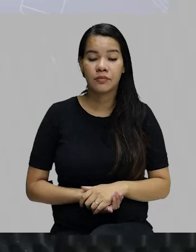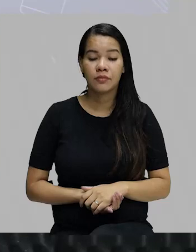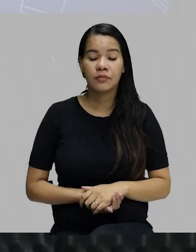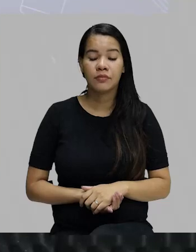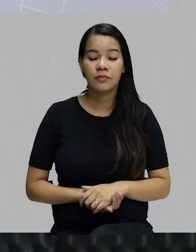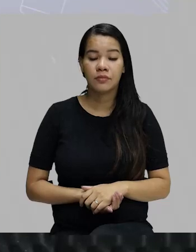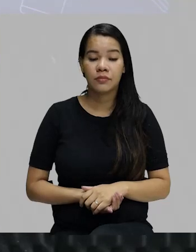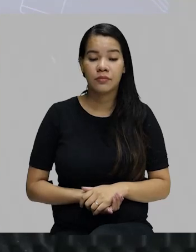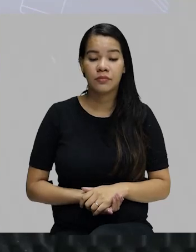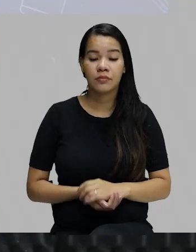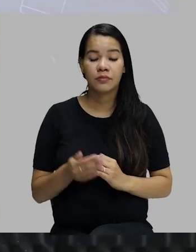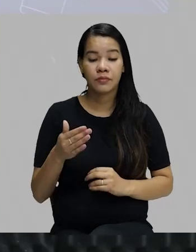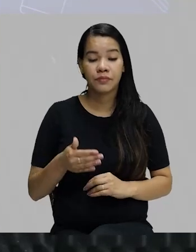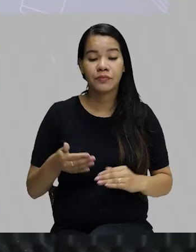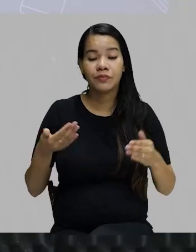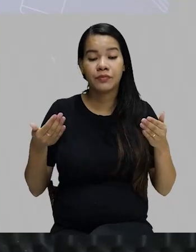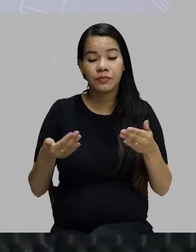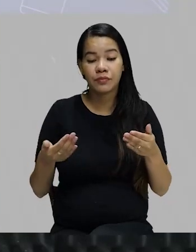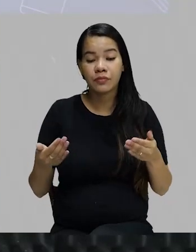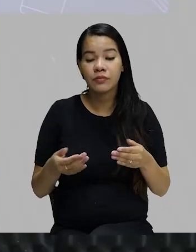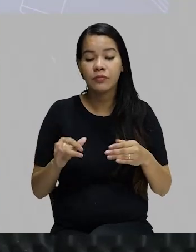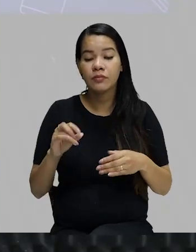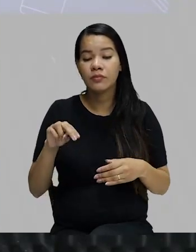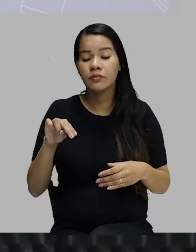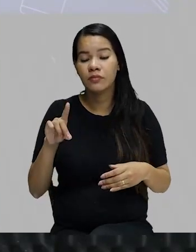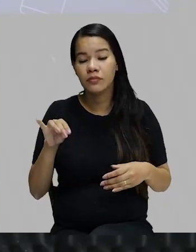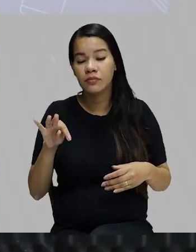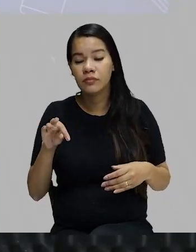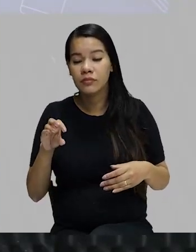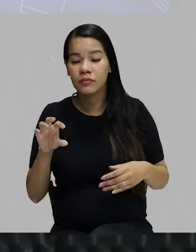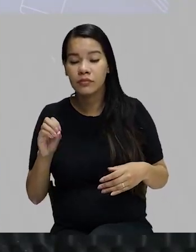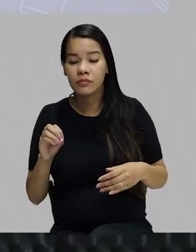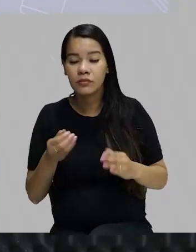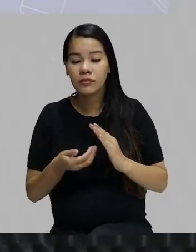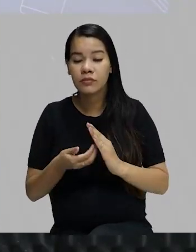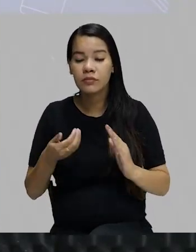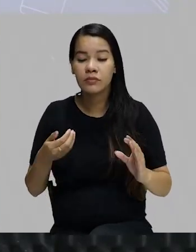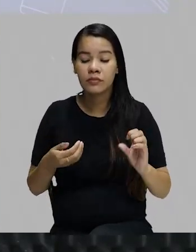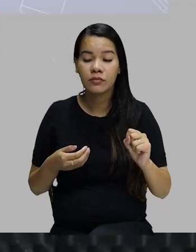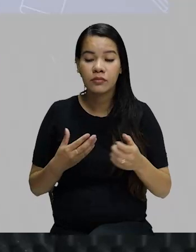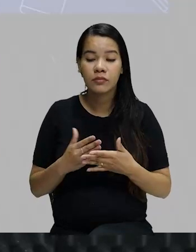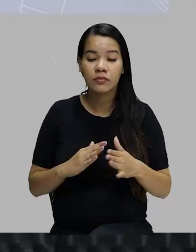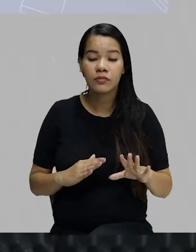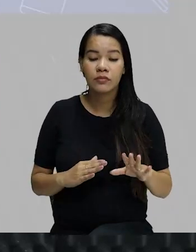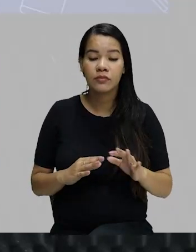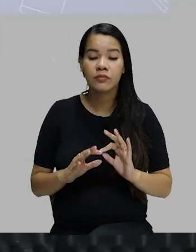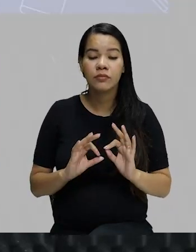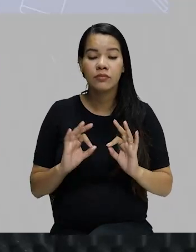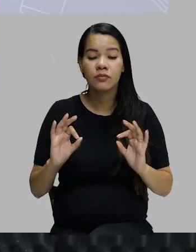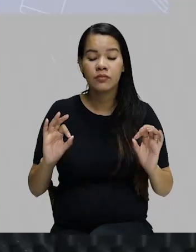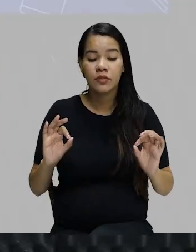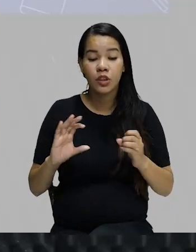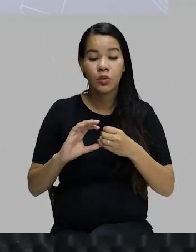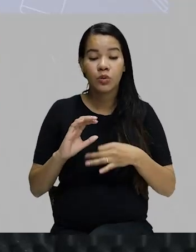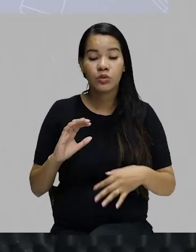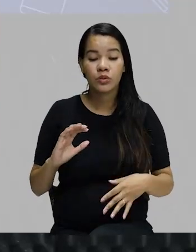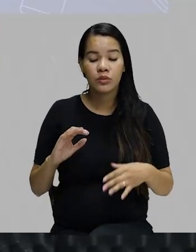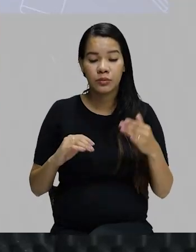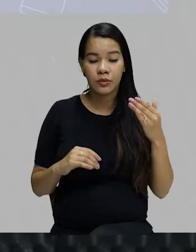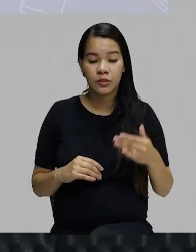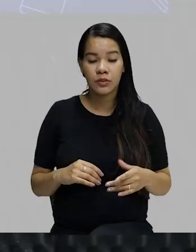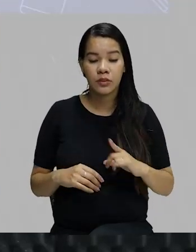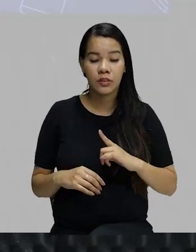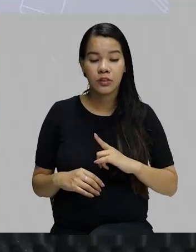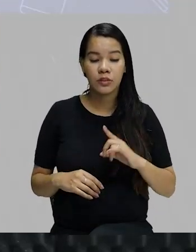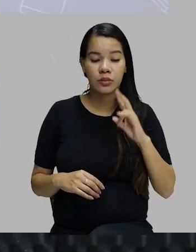do presente do indicativo, sendo retirado o indicativo, final das formas conjugadas no presente. Então, eu tenho aqui no presente do